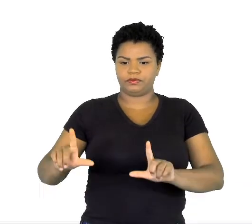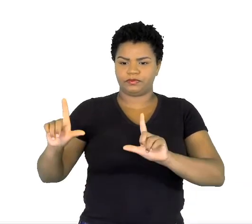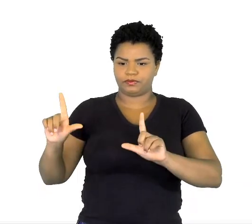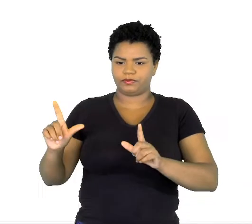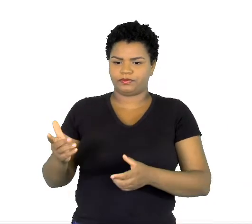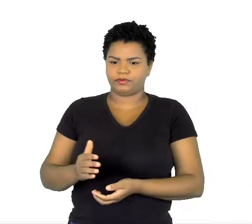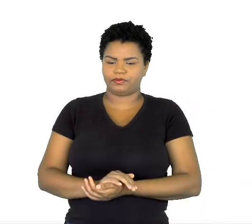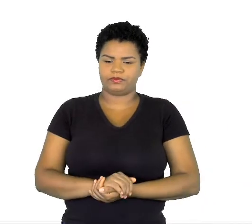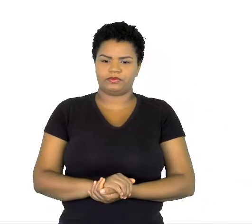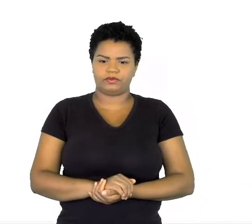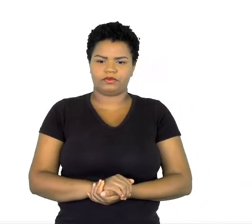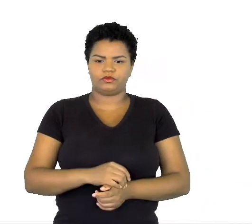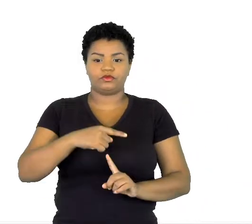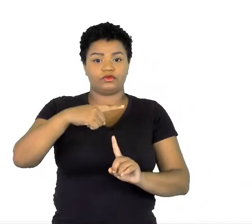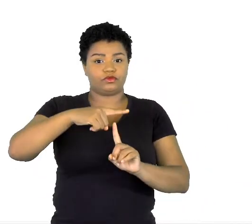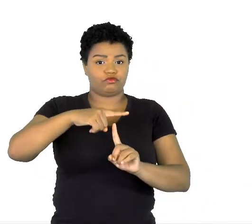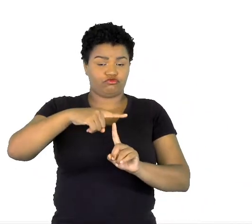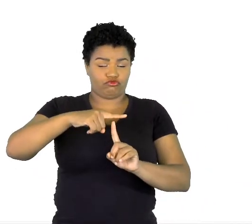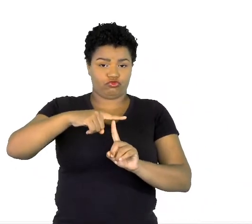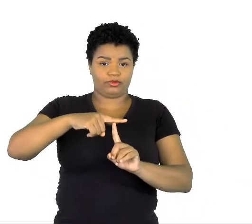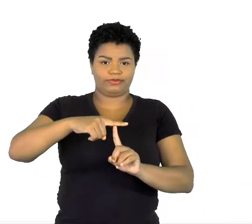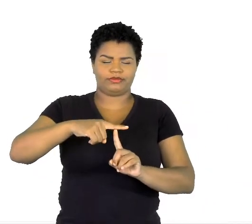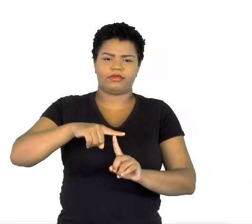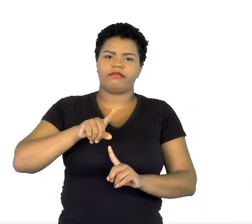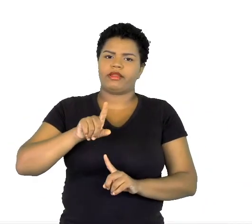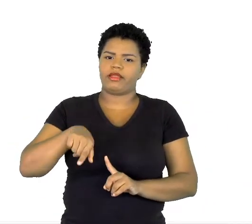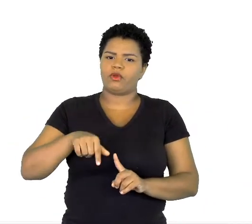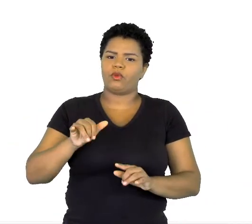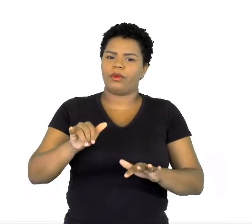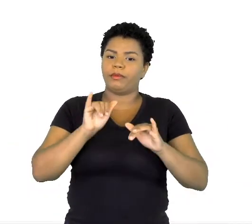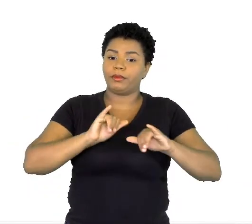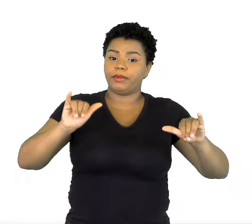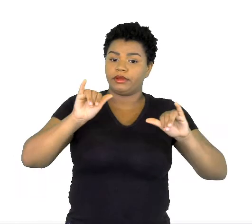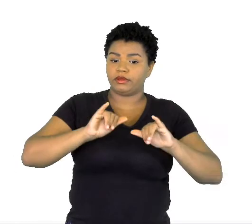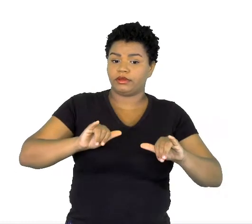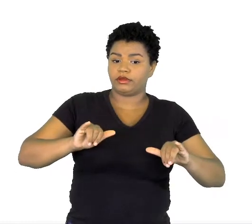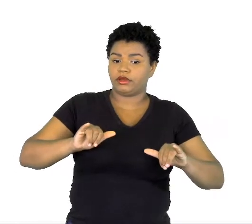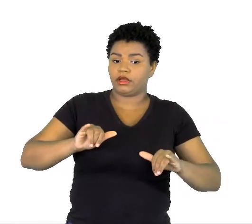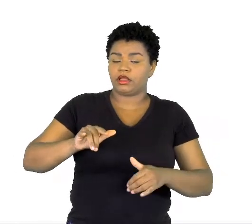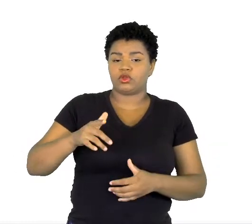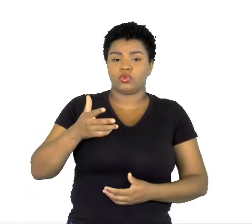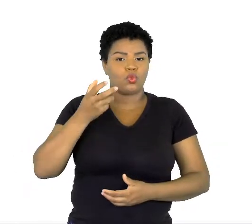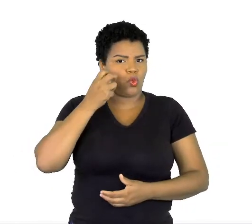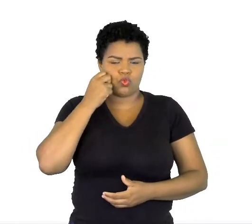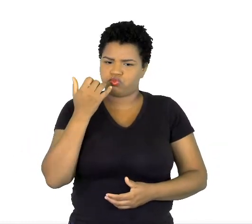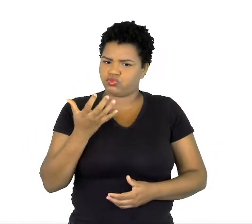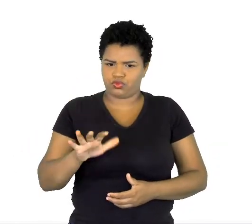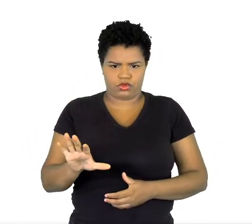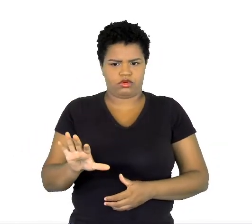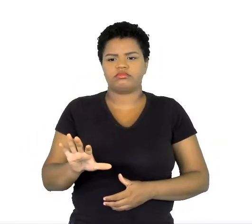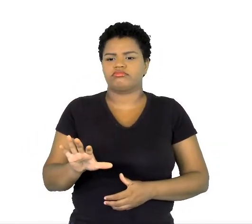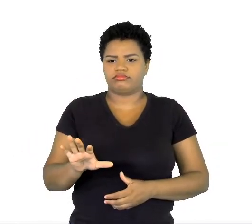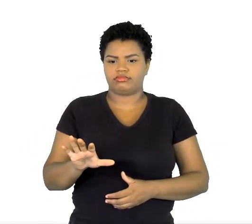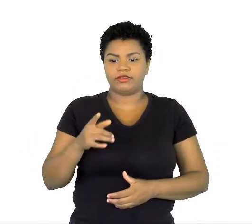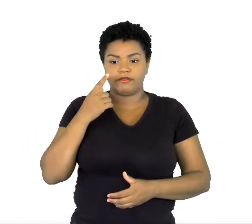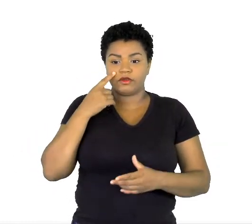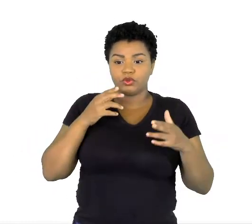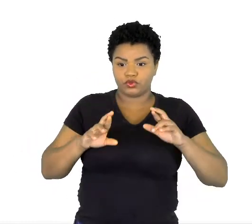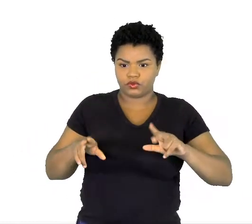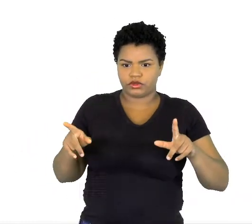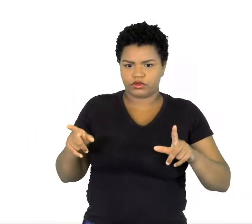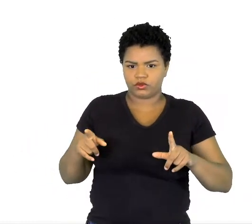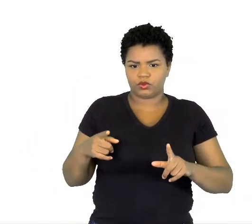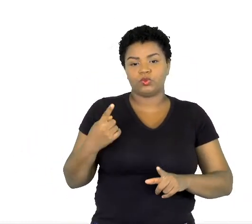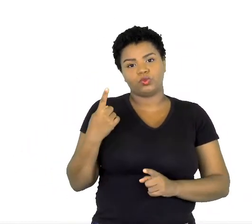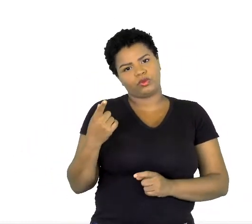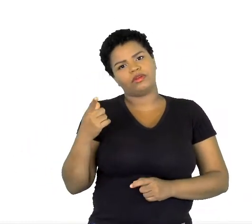Tipos. Veja bem, essa já é uma propaganda sem fins lucrativos. Você viu a diferença? Uma tem